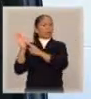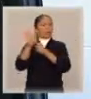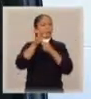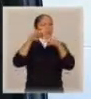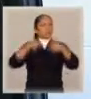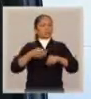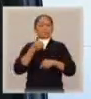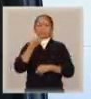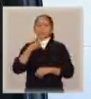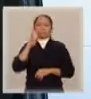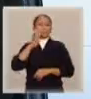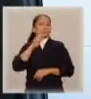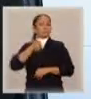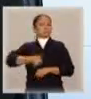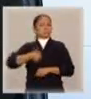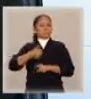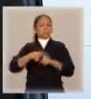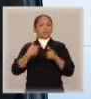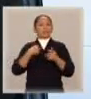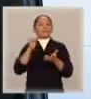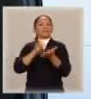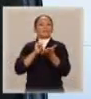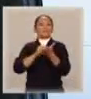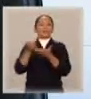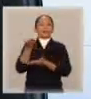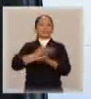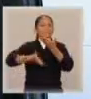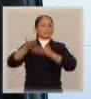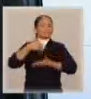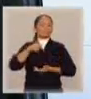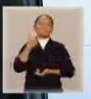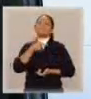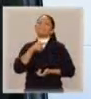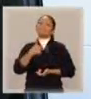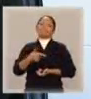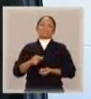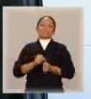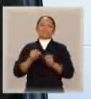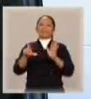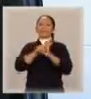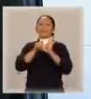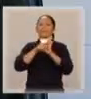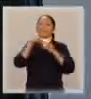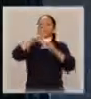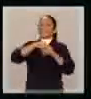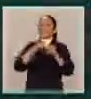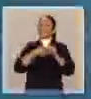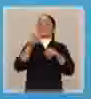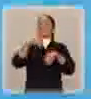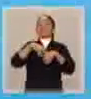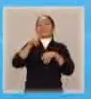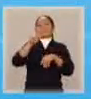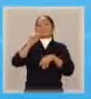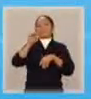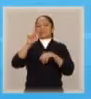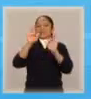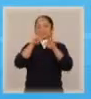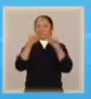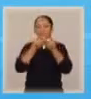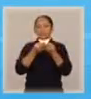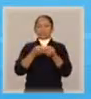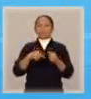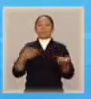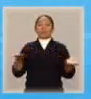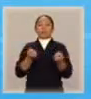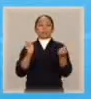para esse tipo de conflito e nós não temos a mediação institucionalizada nas varas de família. O Inclusão